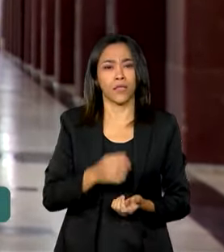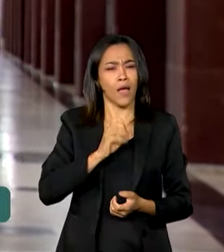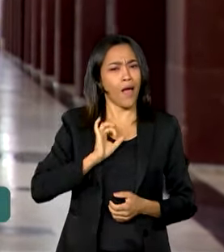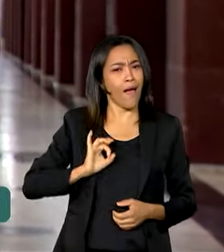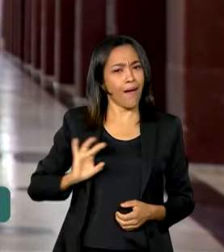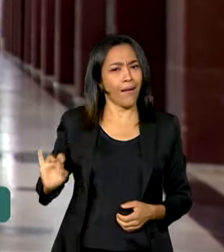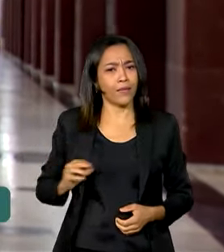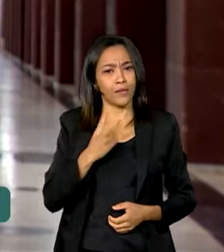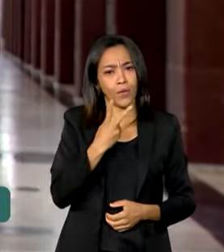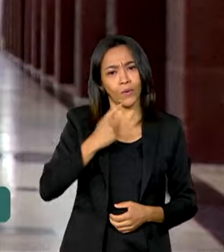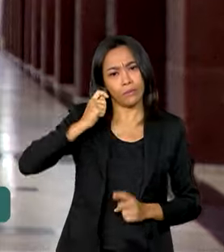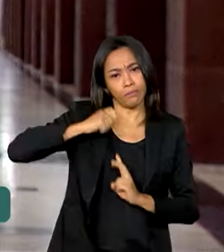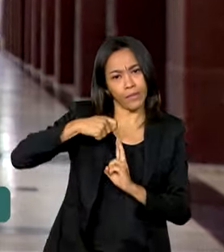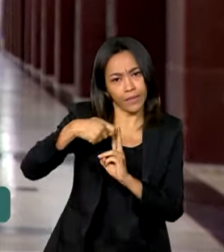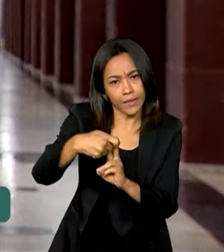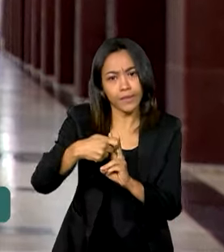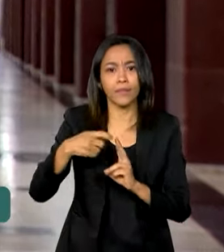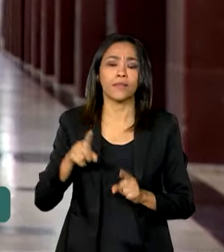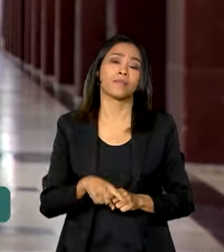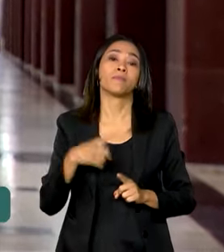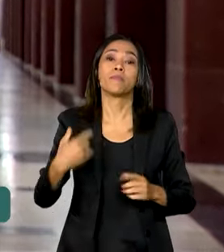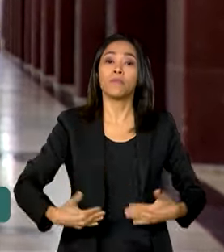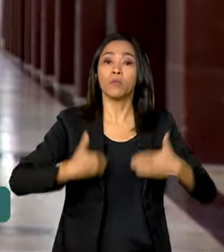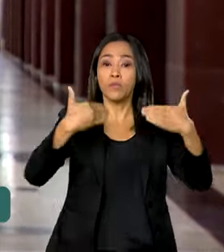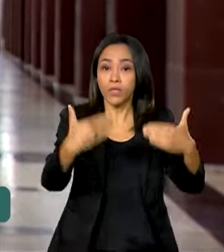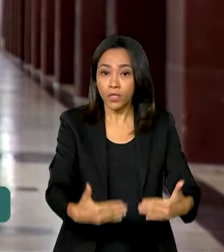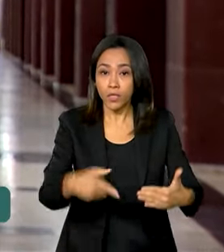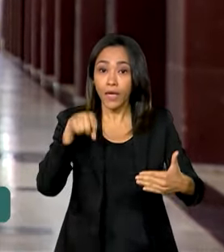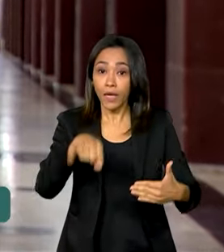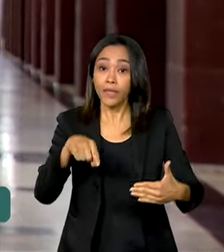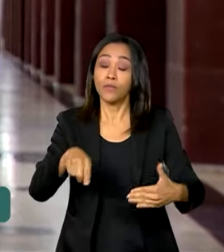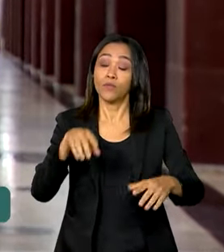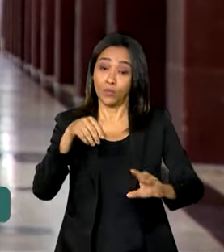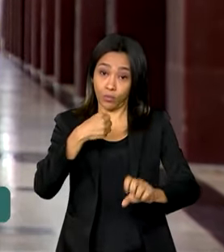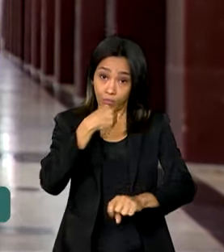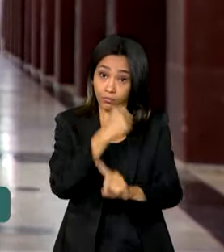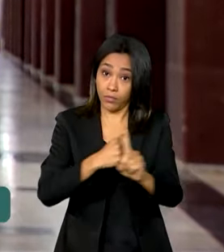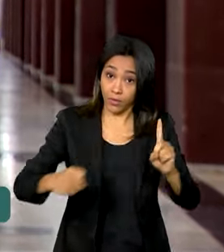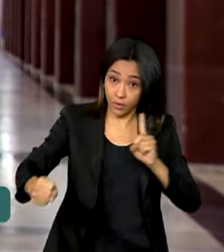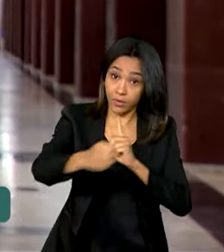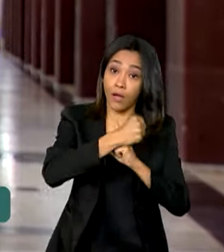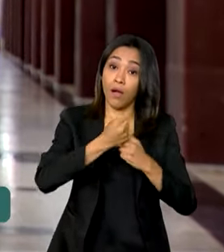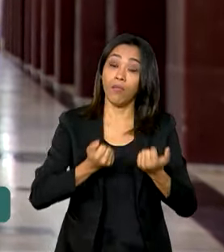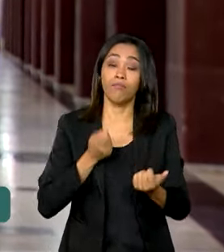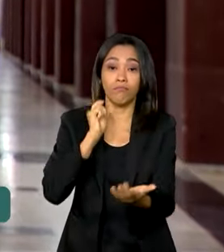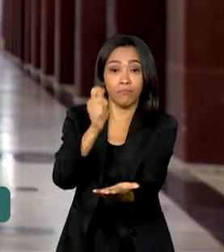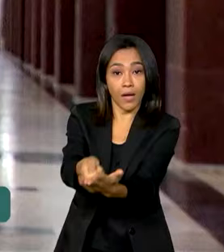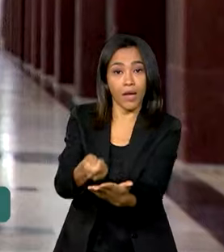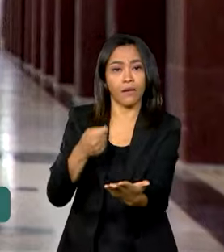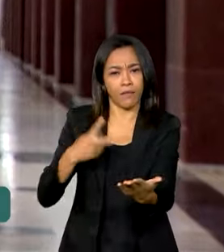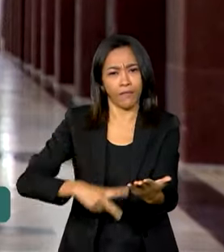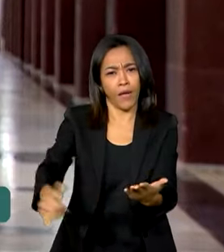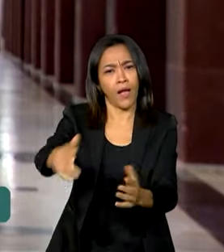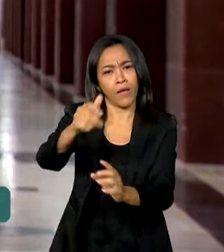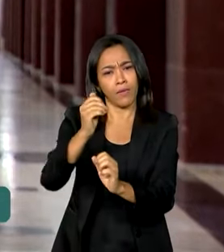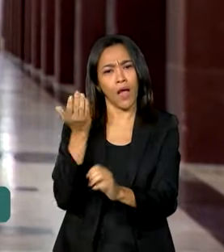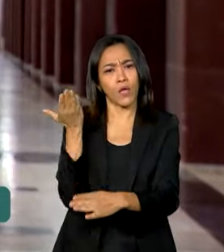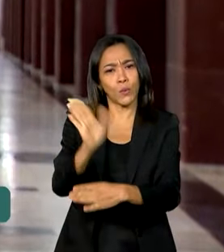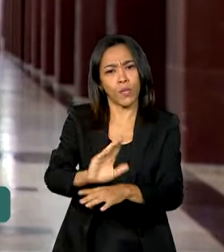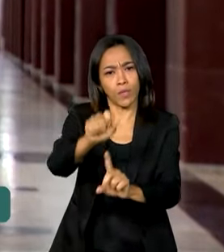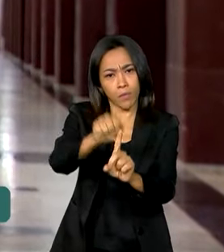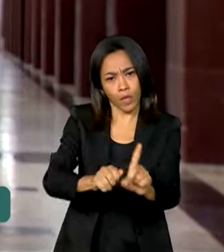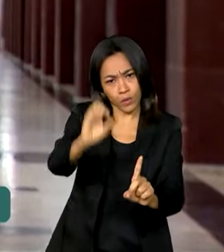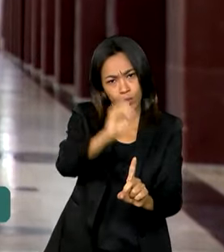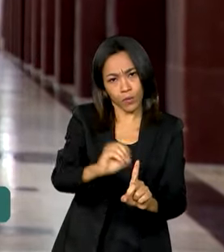meses pelo Ministério do Desenvolvimento e Assistência Social, Família e Combate à Fome deve ajudar no mês de outubro mais de 17